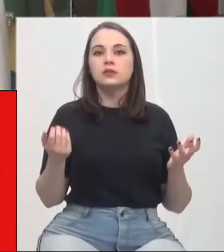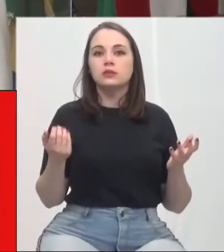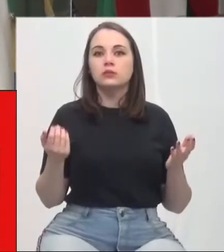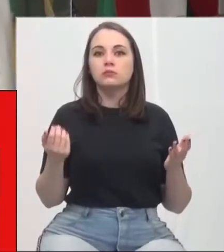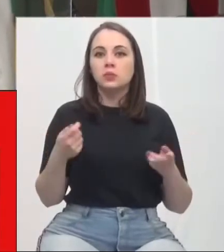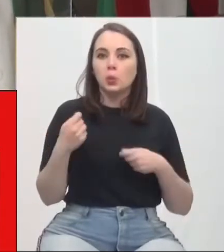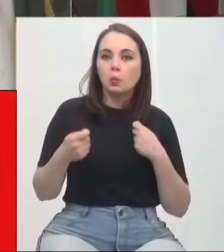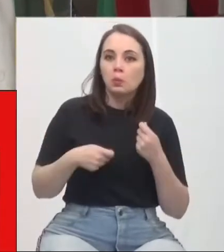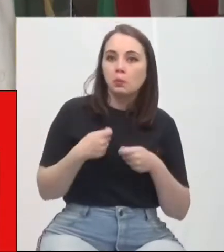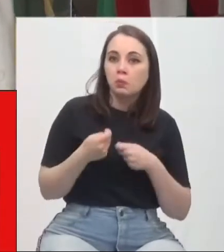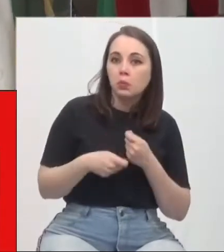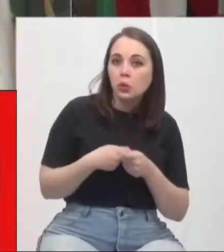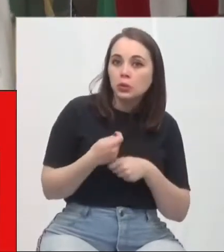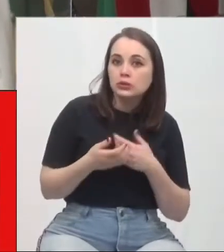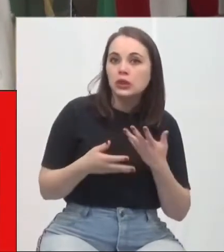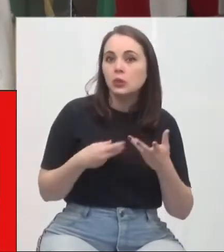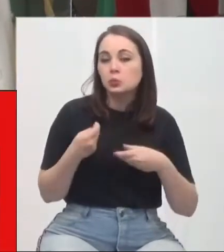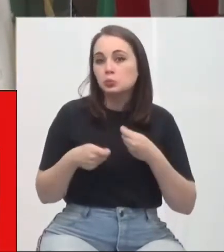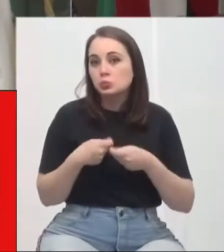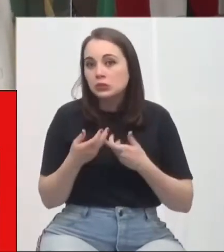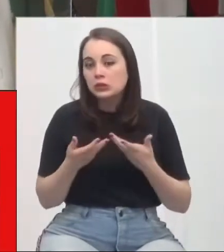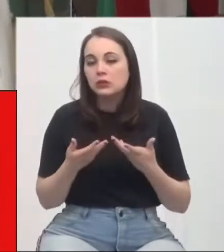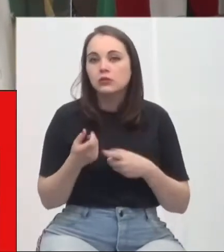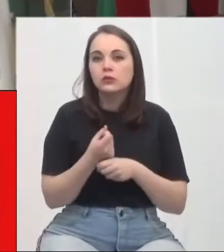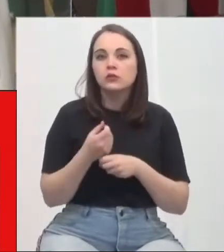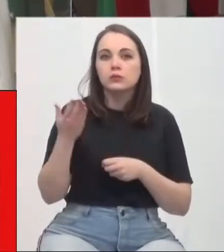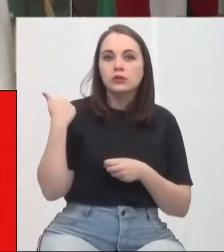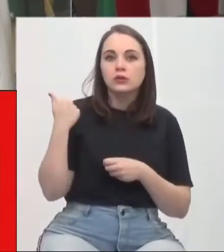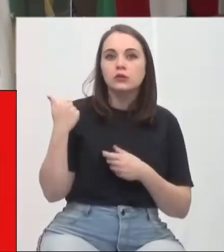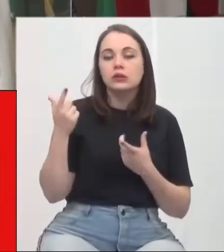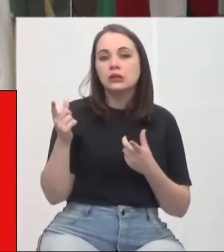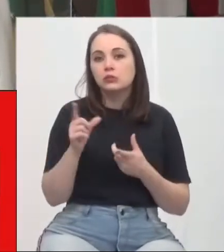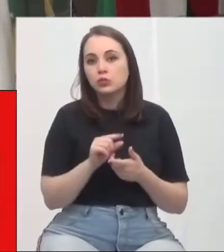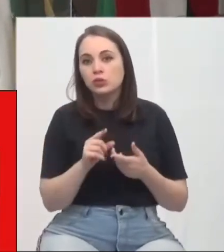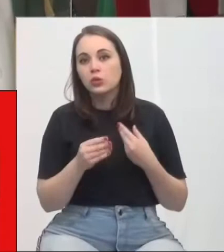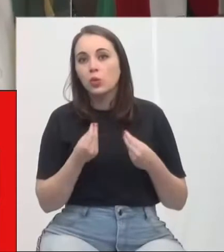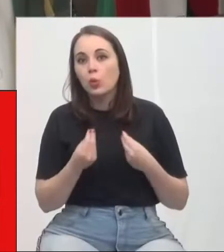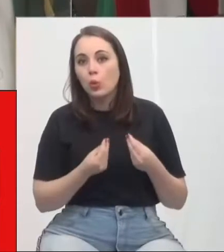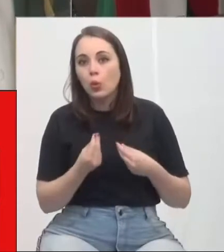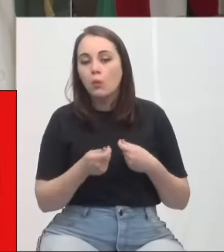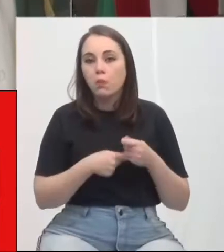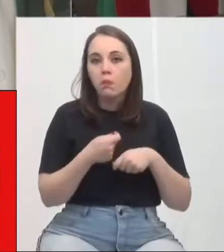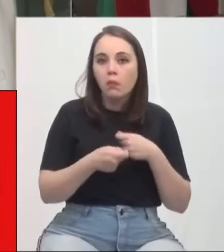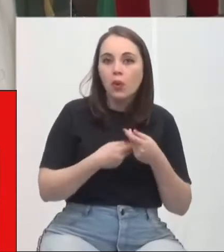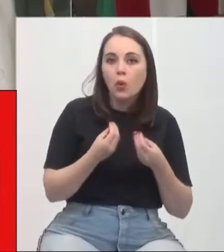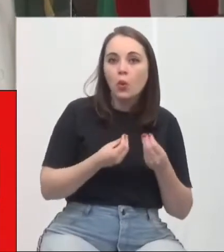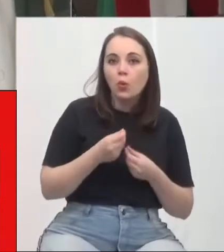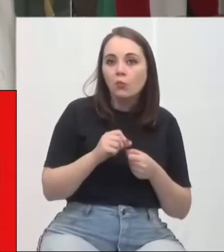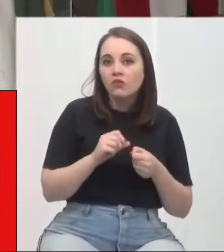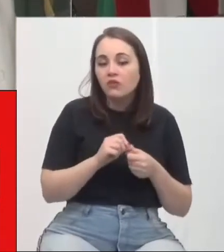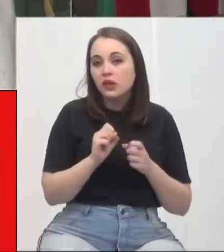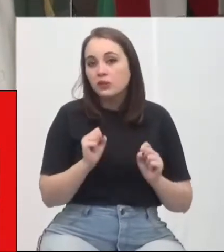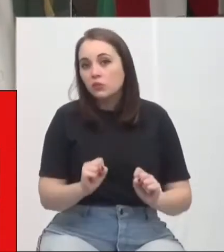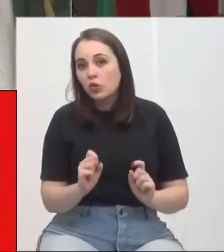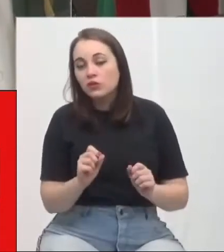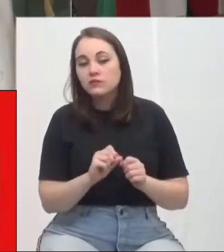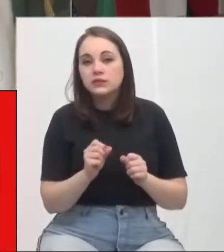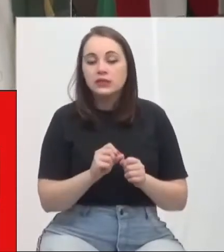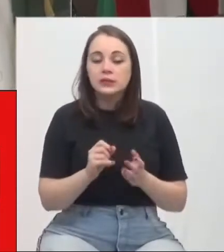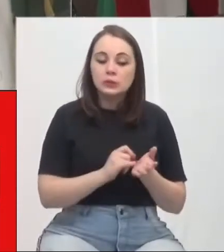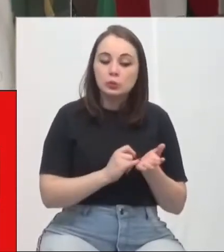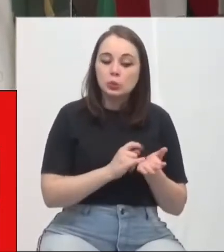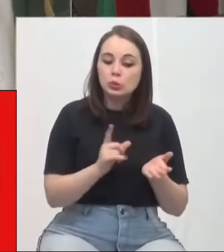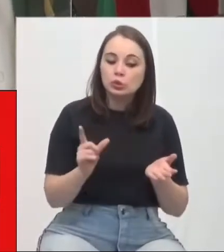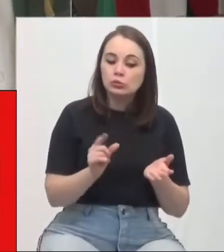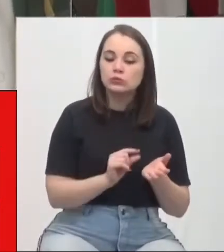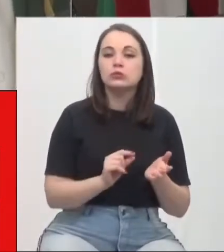menos que eu me lembre, vereador Nicolando, nos anos anteriores era permutado, né? E que tipo de permuta seria possível para isentarmos,